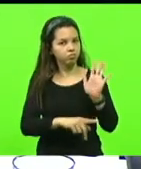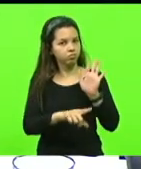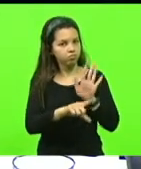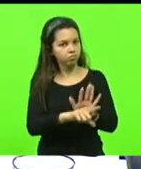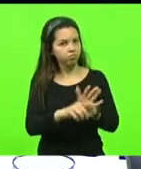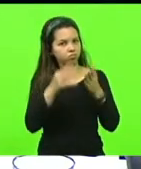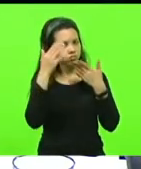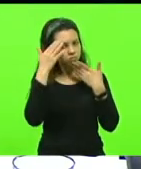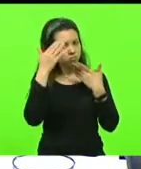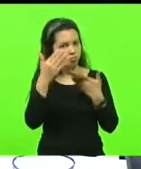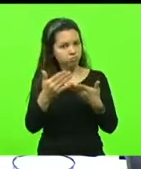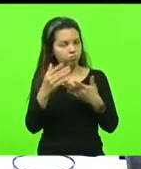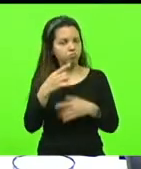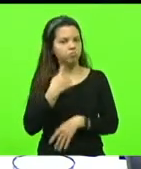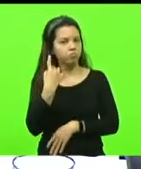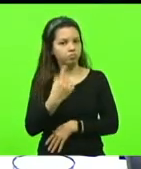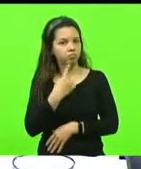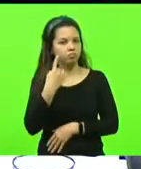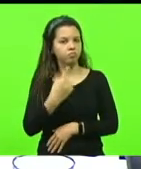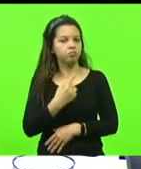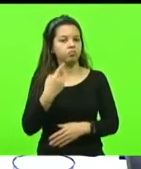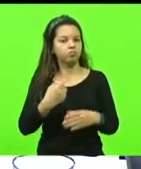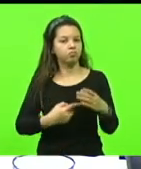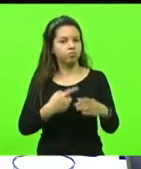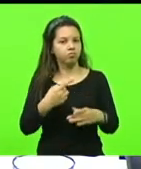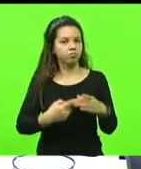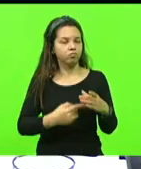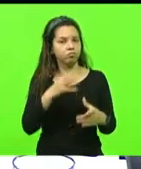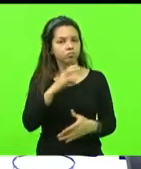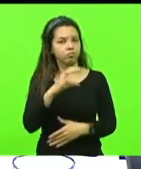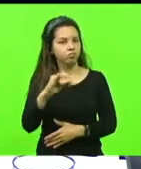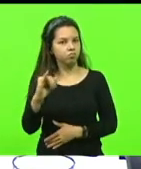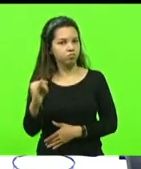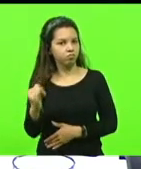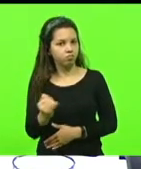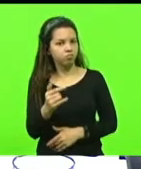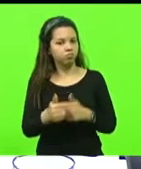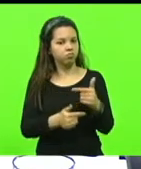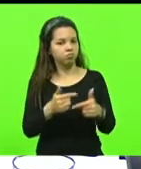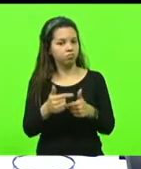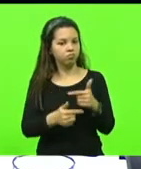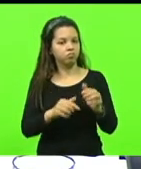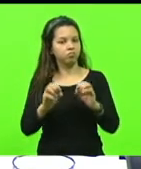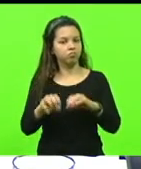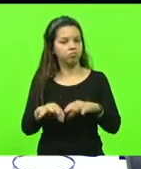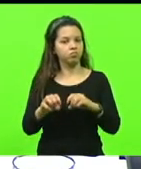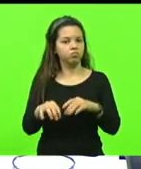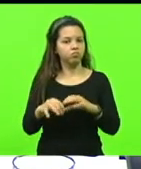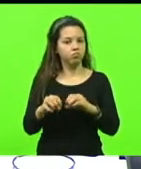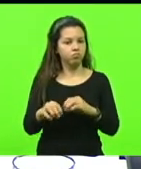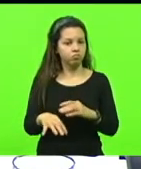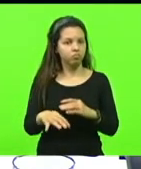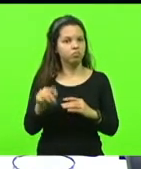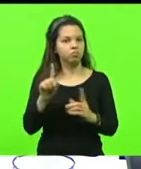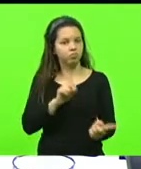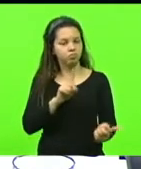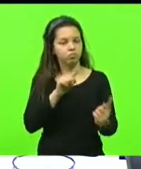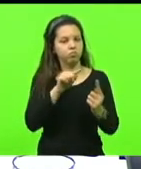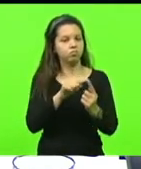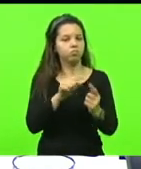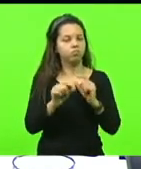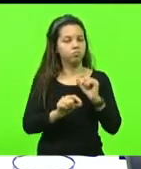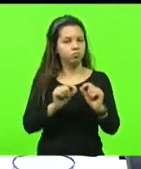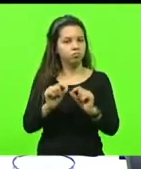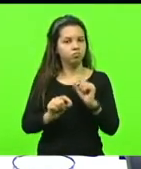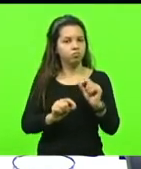deputados da Comissão de Constituição e Justiça, do Trabalho e Educação, eles têm esse objetivo de dizer,